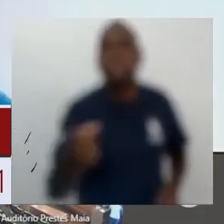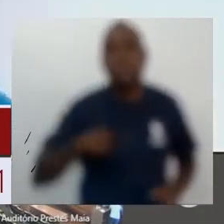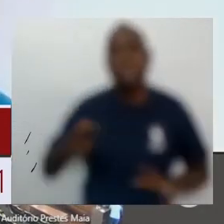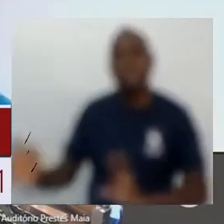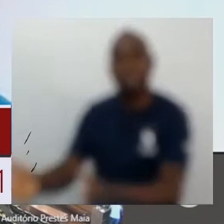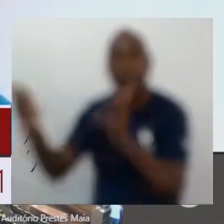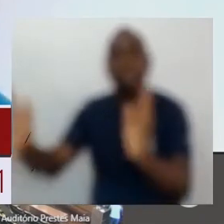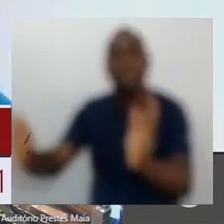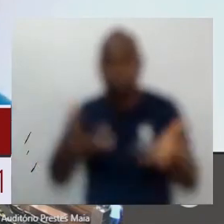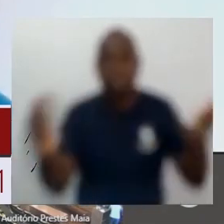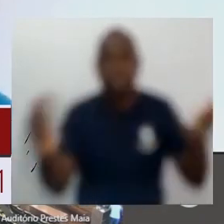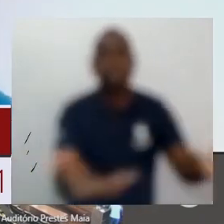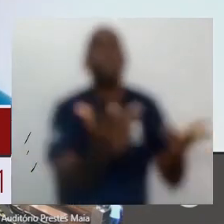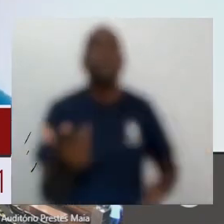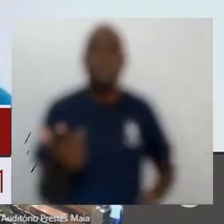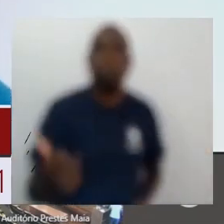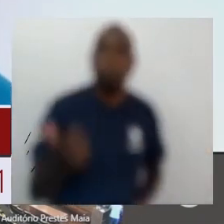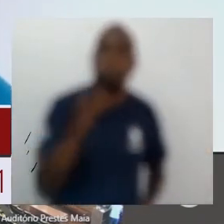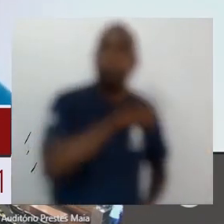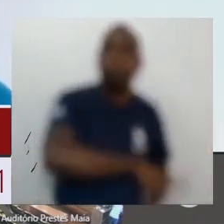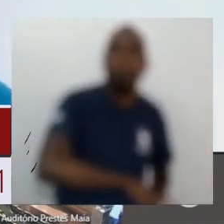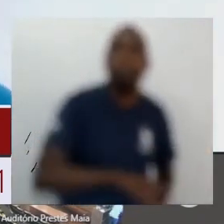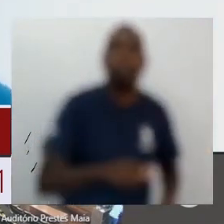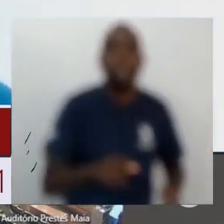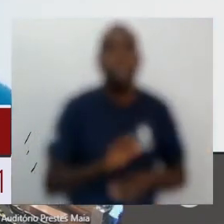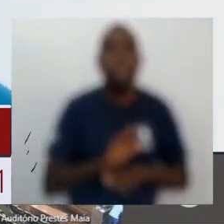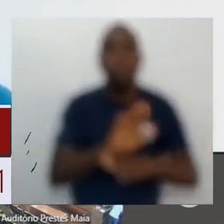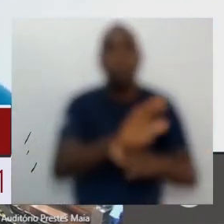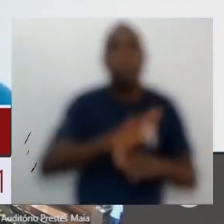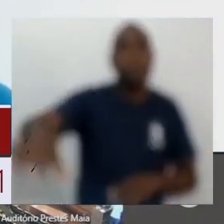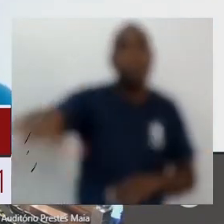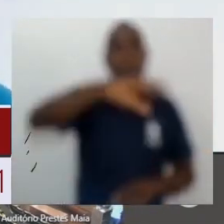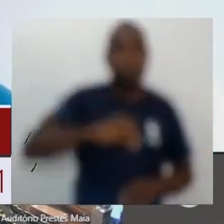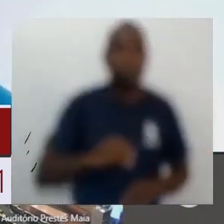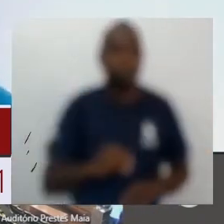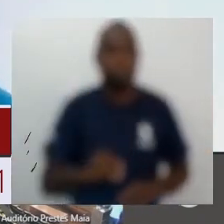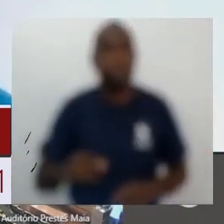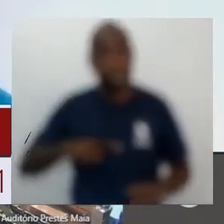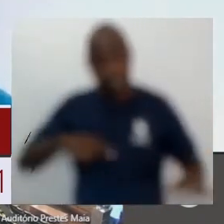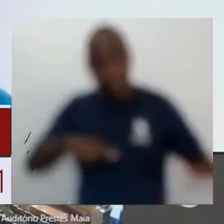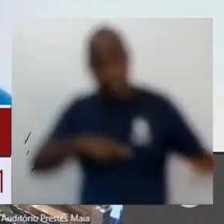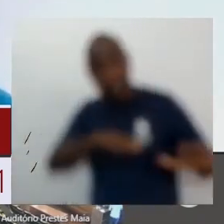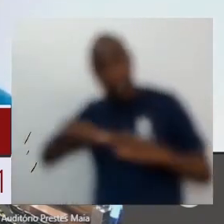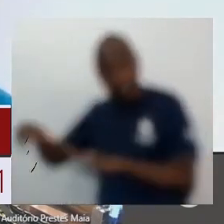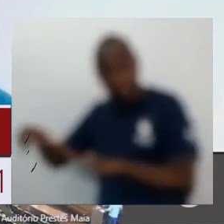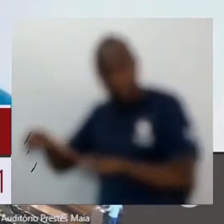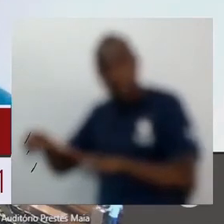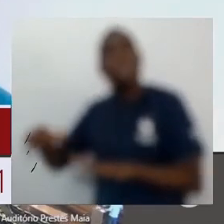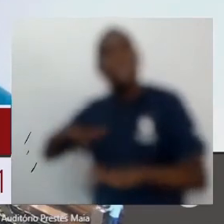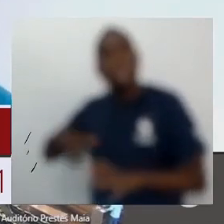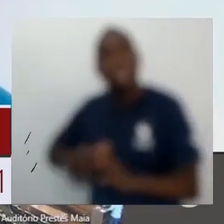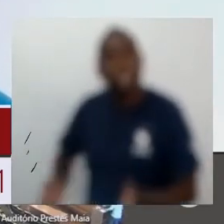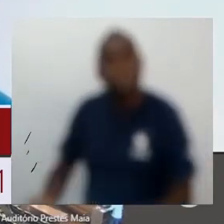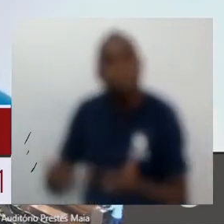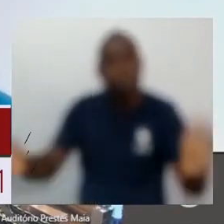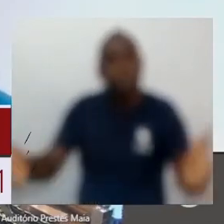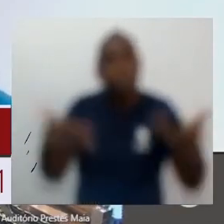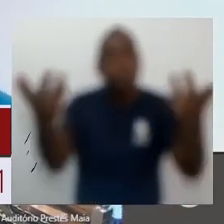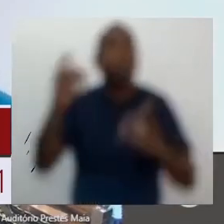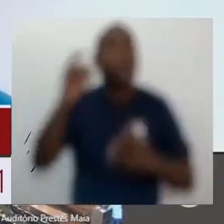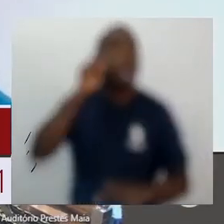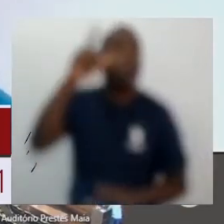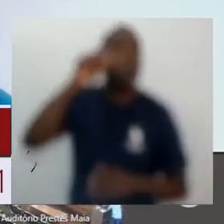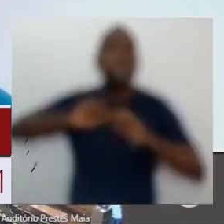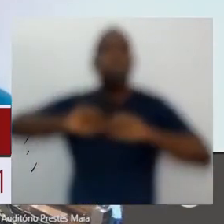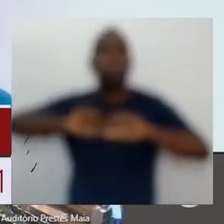Uma cerimônia como essa, de lançamento da semana, só coroa algo maior, a cultura de nossa cidade. Parabéns, vereador